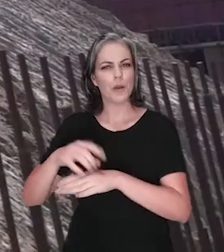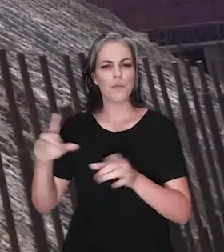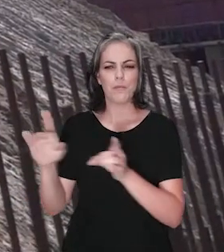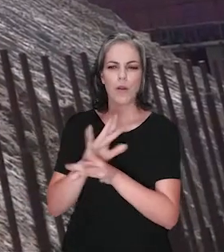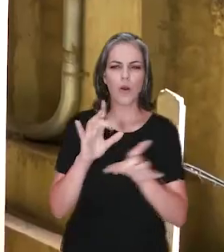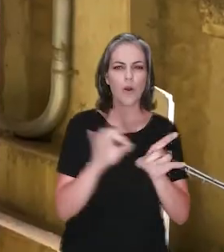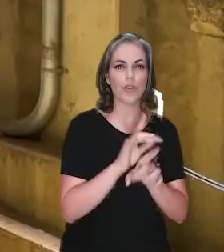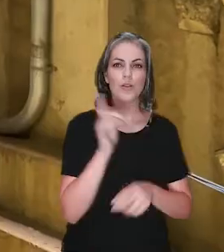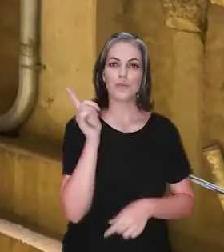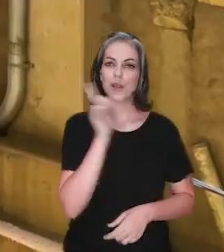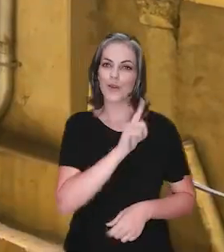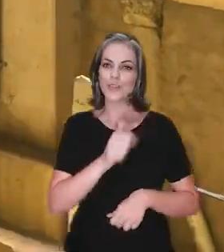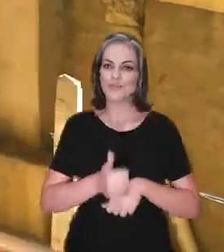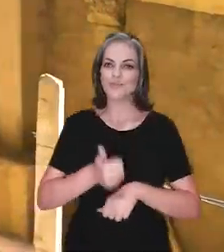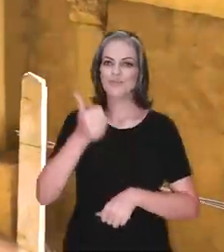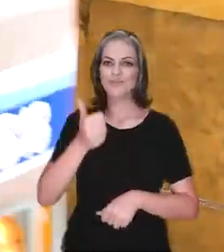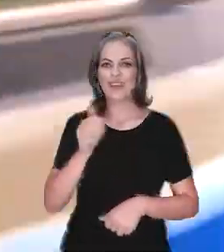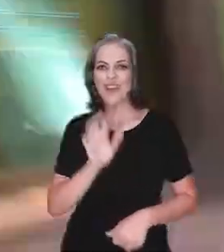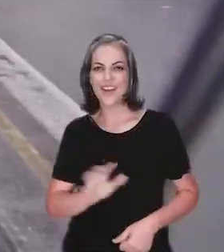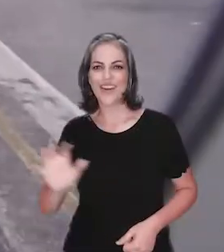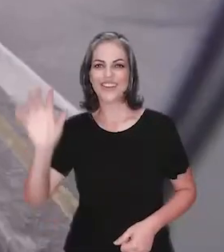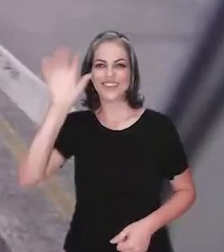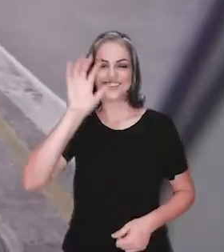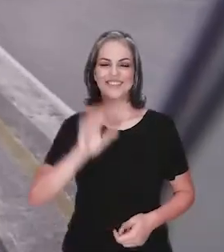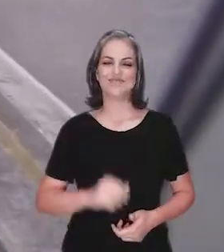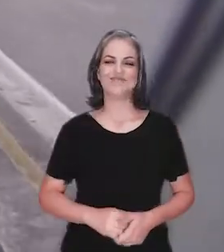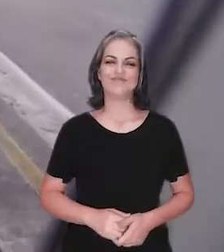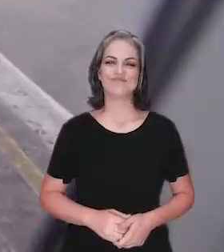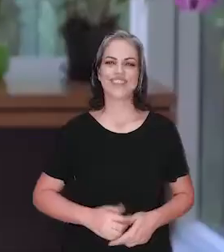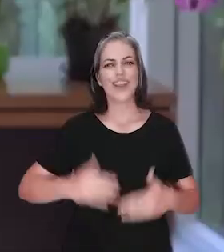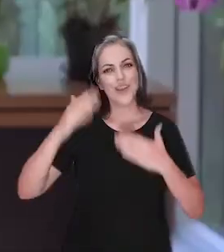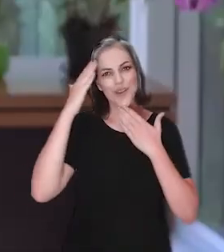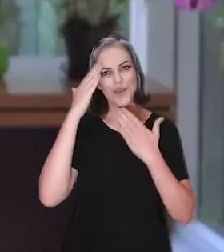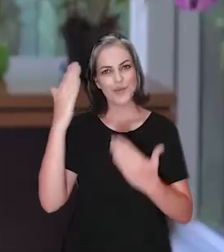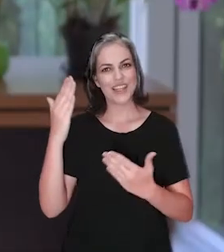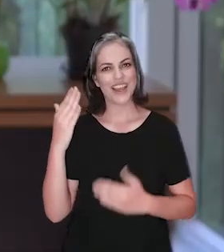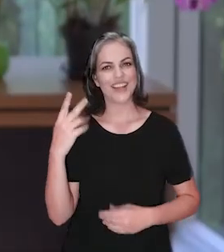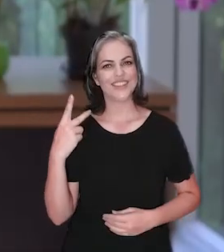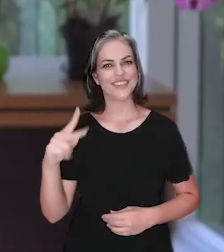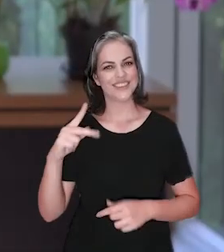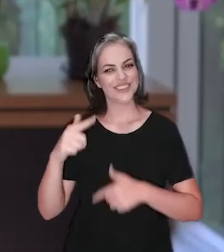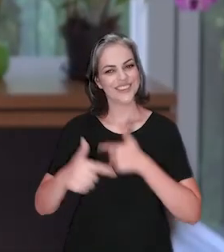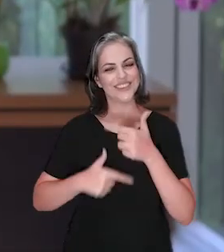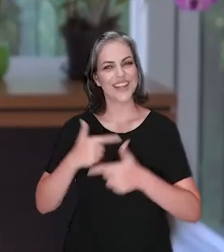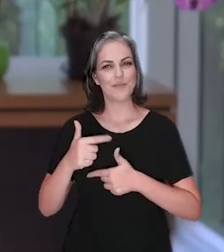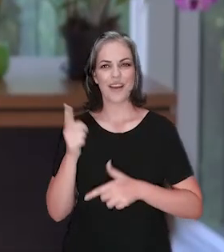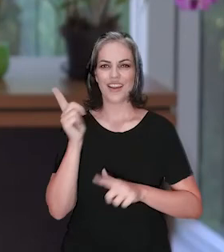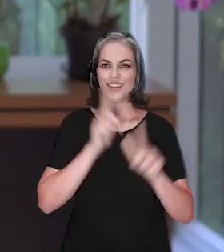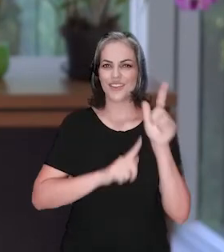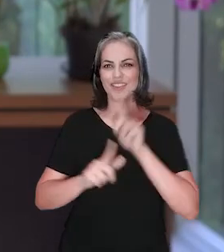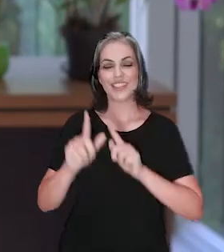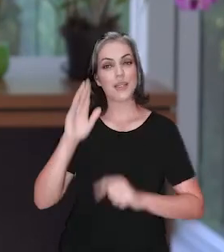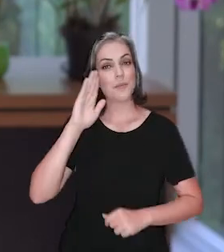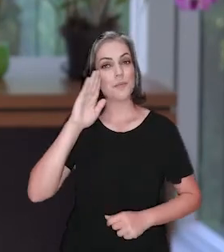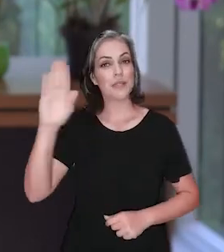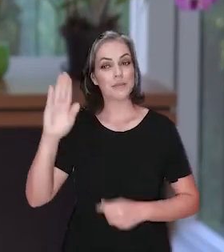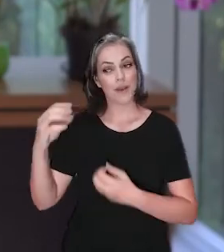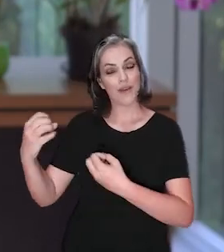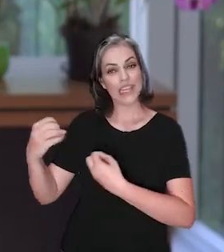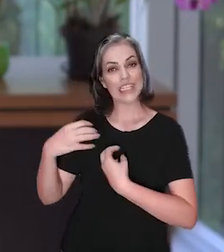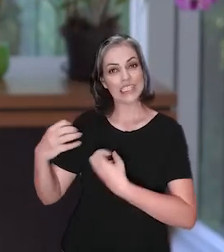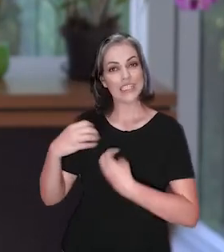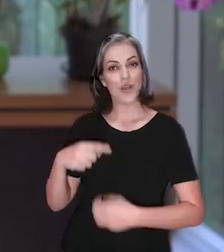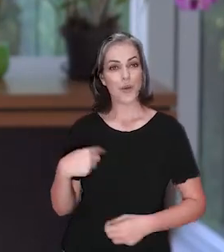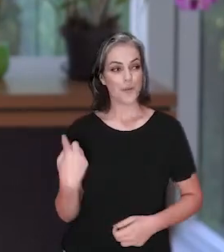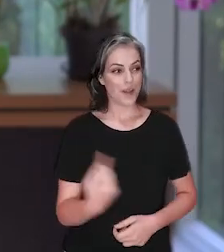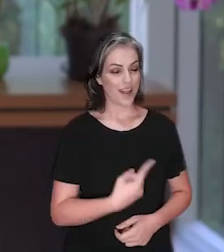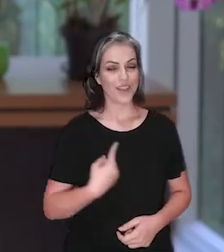que os acessos às regiões fossem facilitados. E agradecer pelo legado que o senhor nos deixa, sobretudo com a mensagem que o senhor